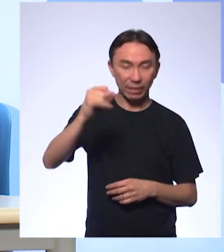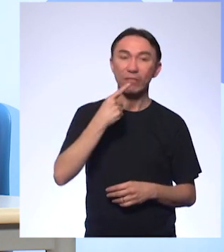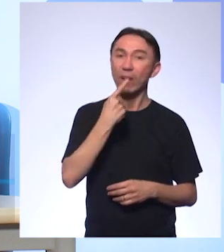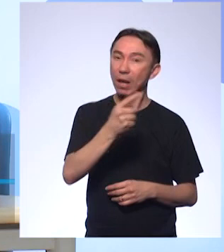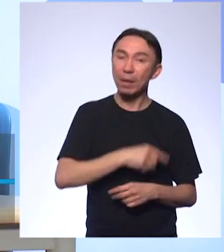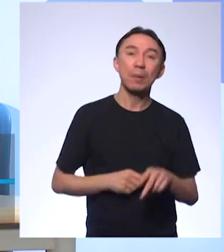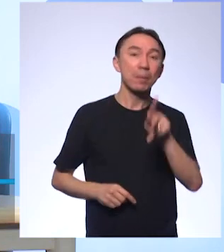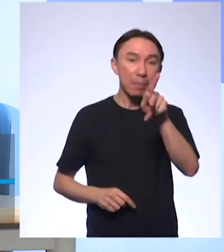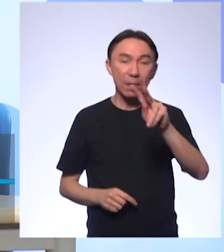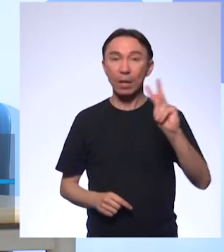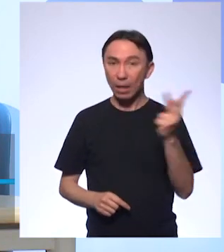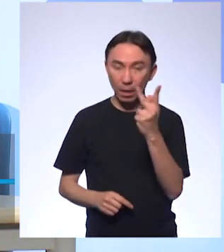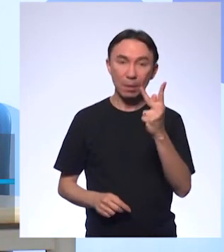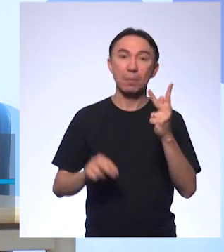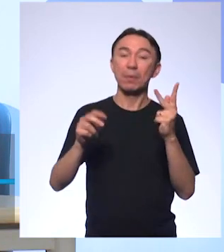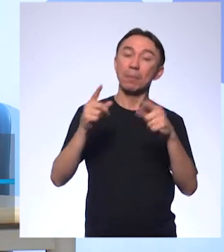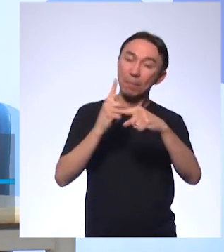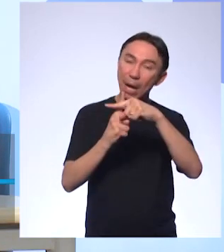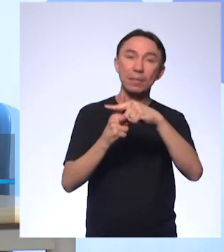POH igual a 14.